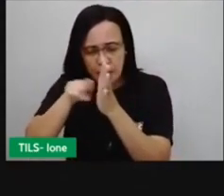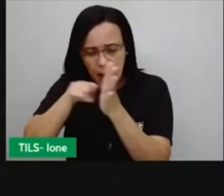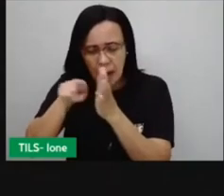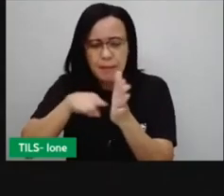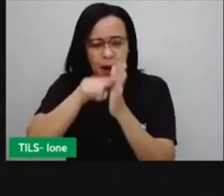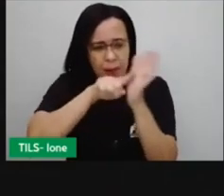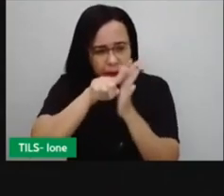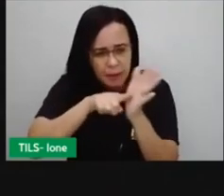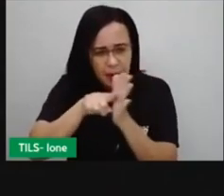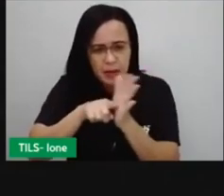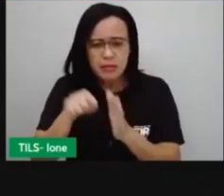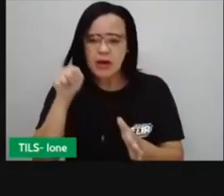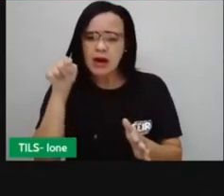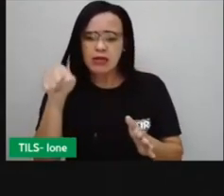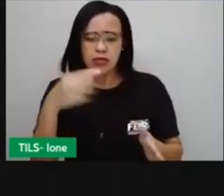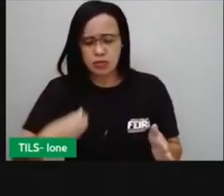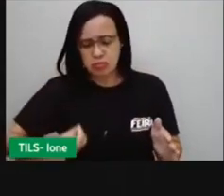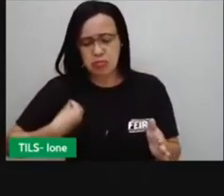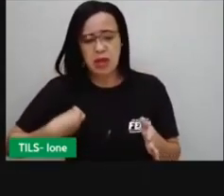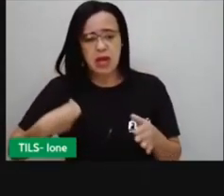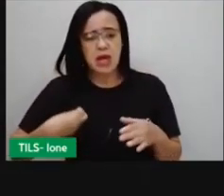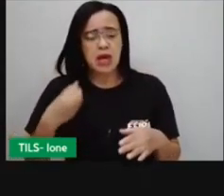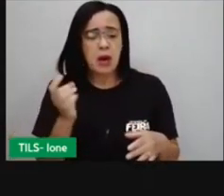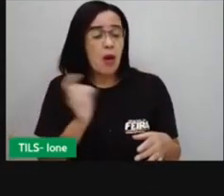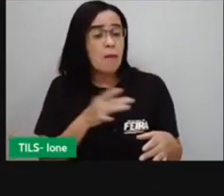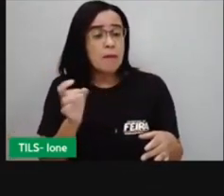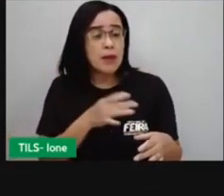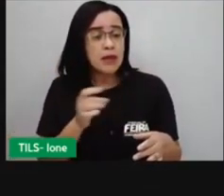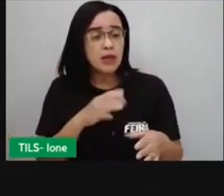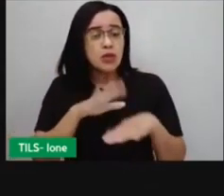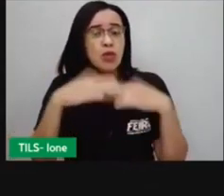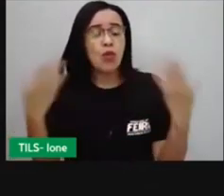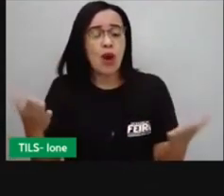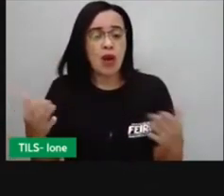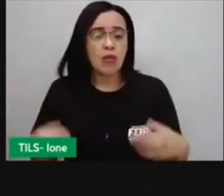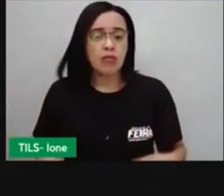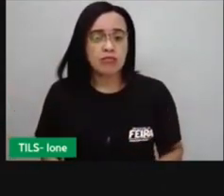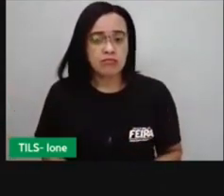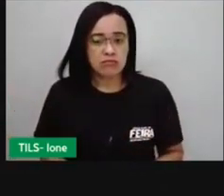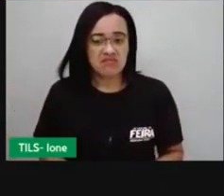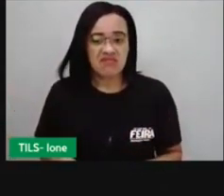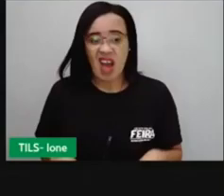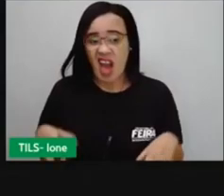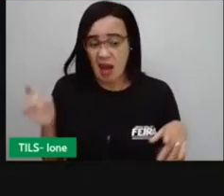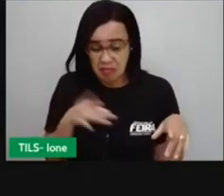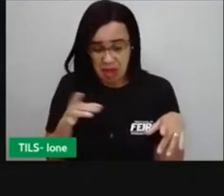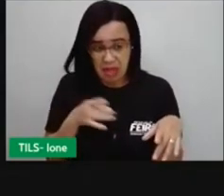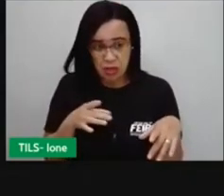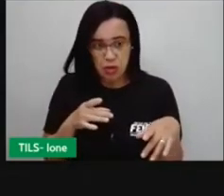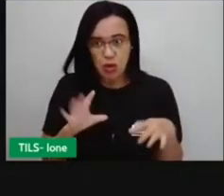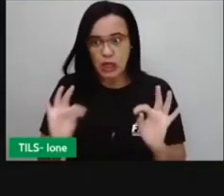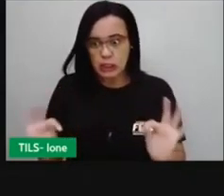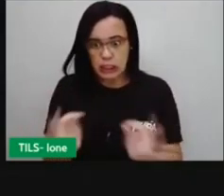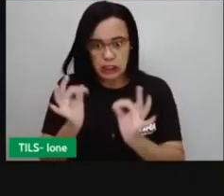sendo pesquisada responde. Ficar desconectado das redes sociais.